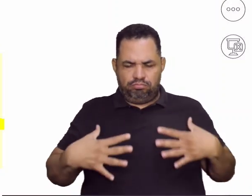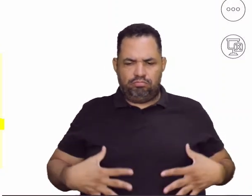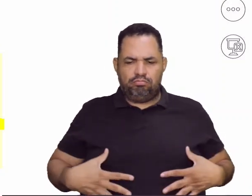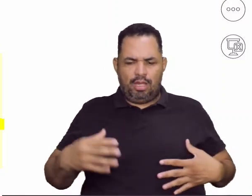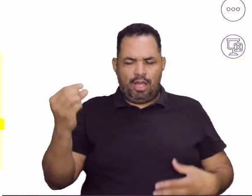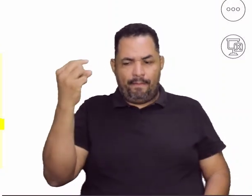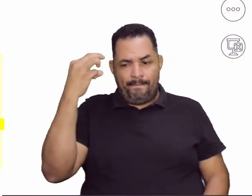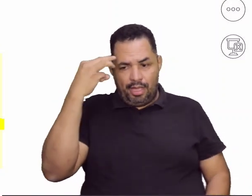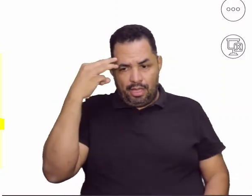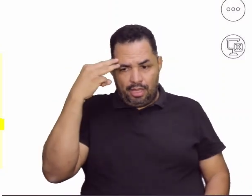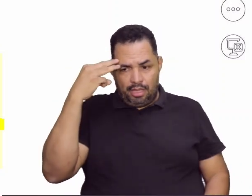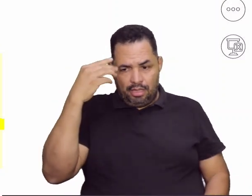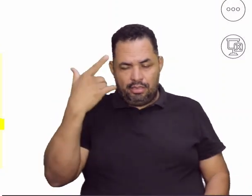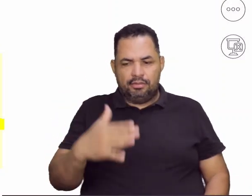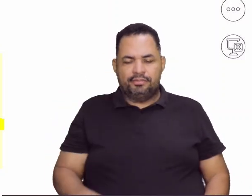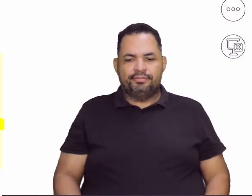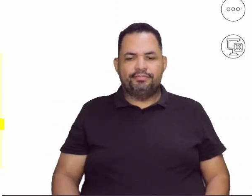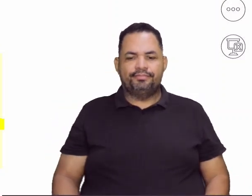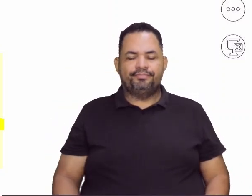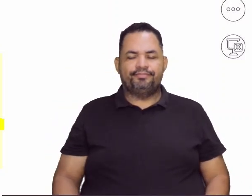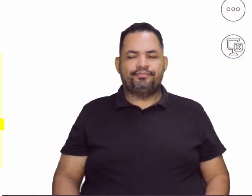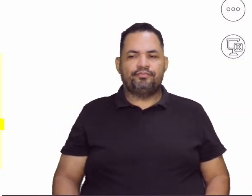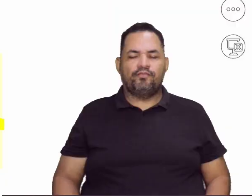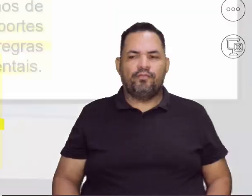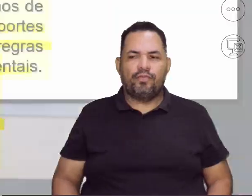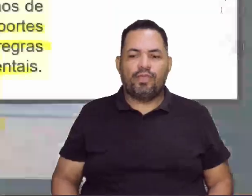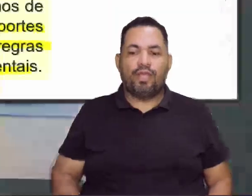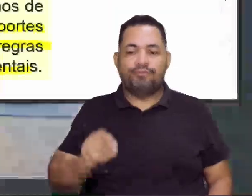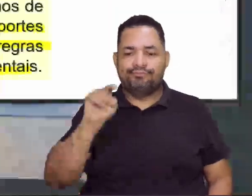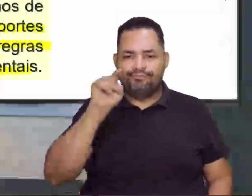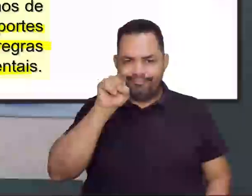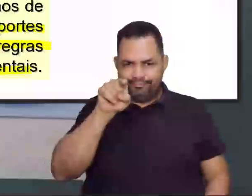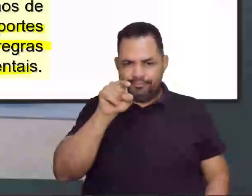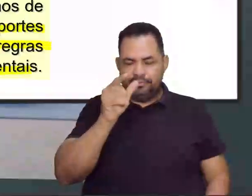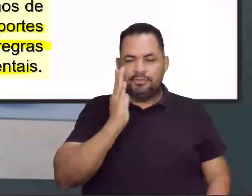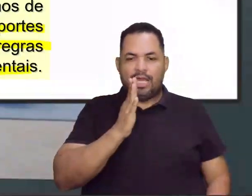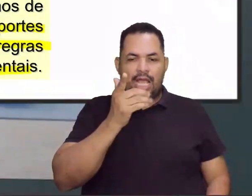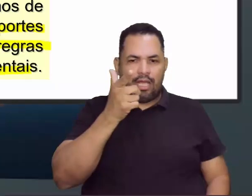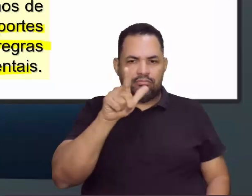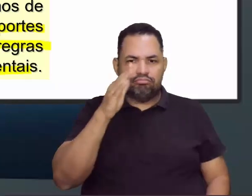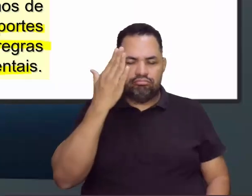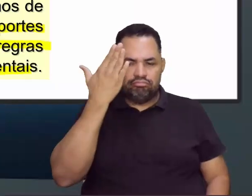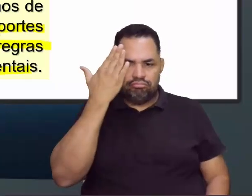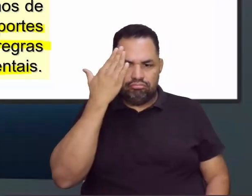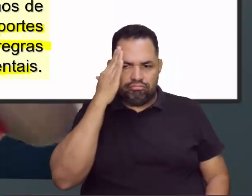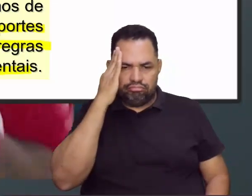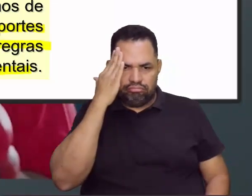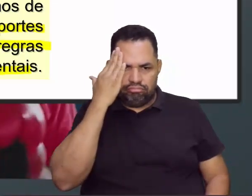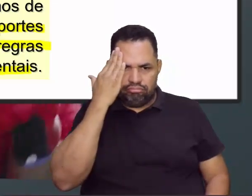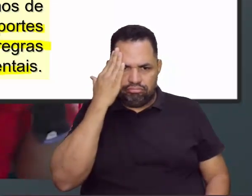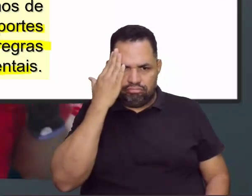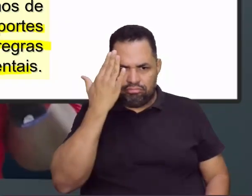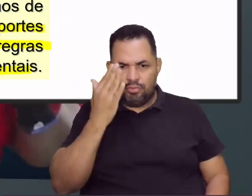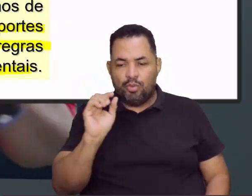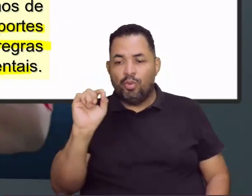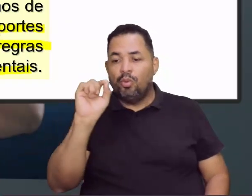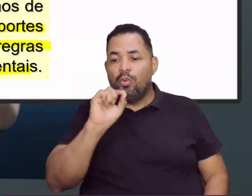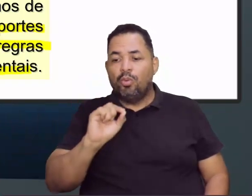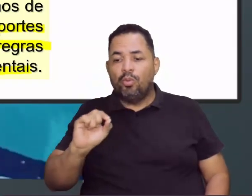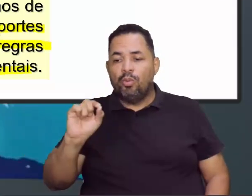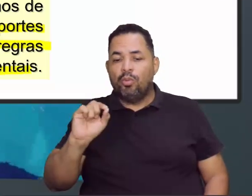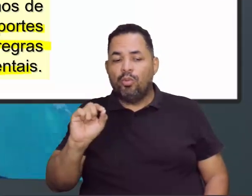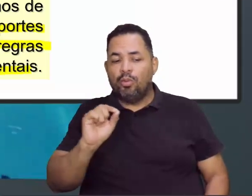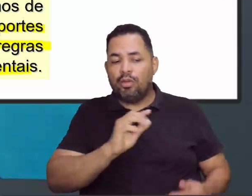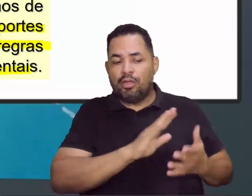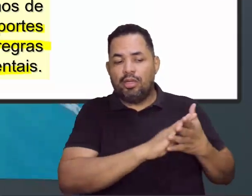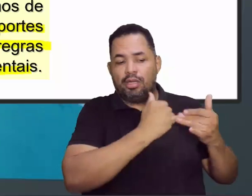mentais. Então, aí, caríssimo estudante, você já consegue captar muito bem a essência do que vem a ser um